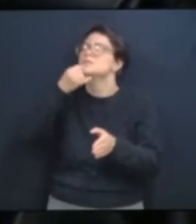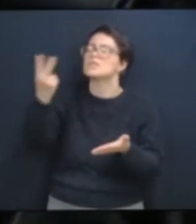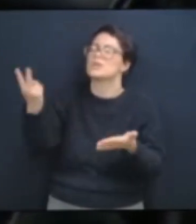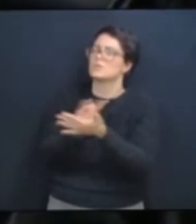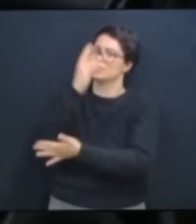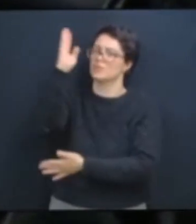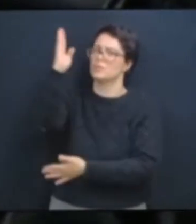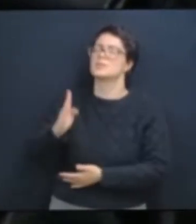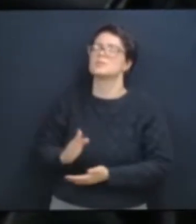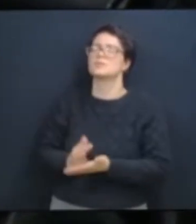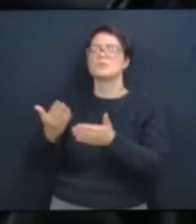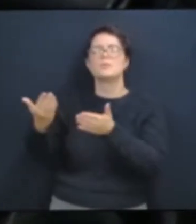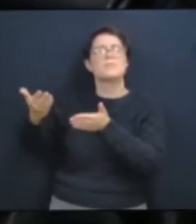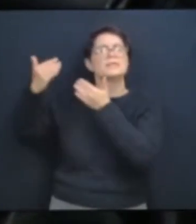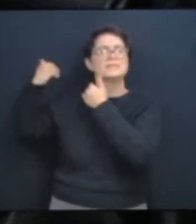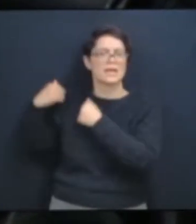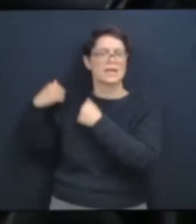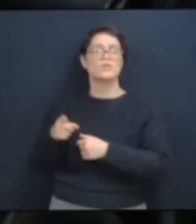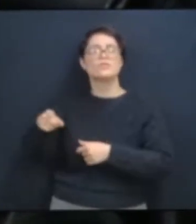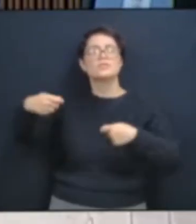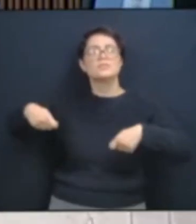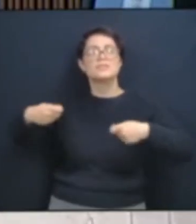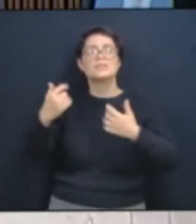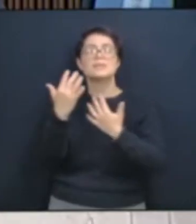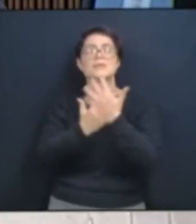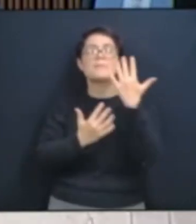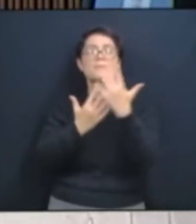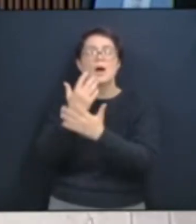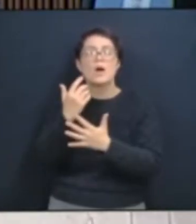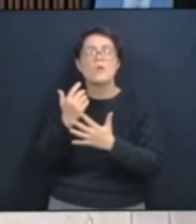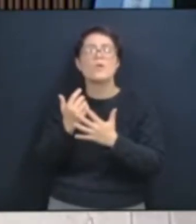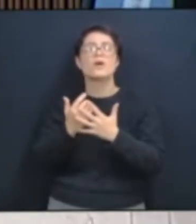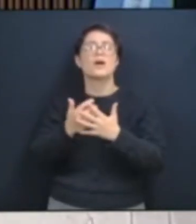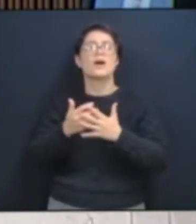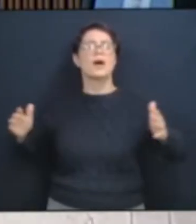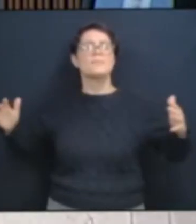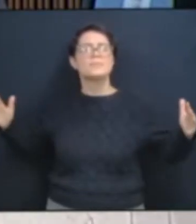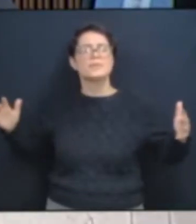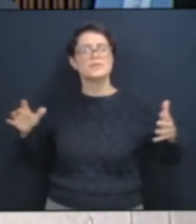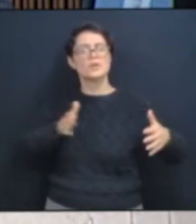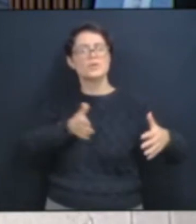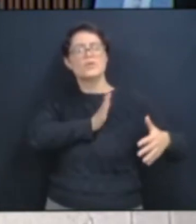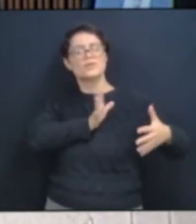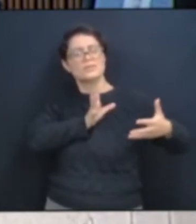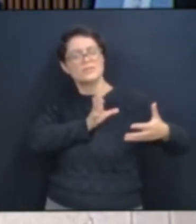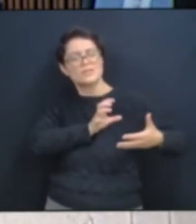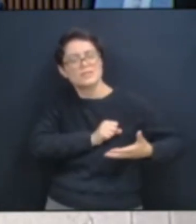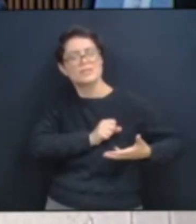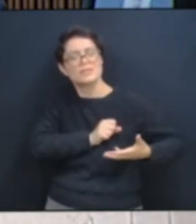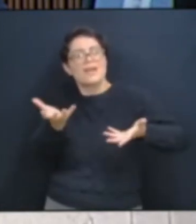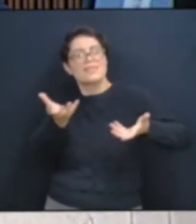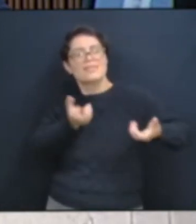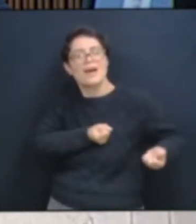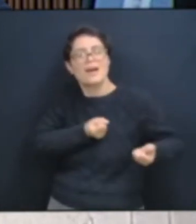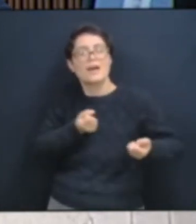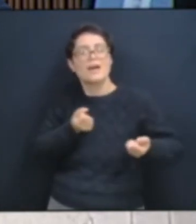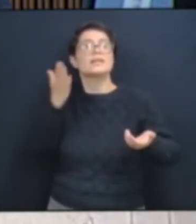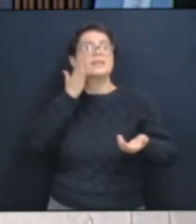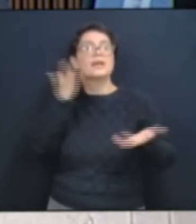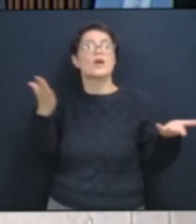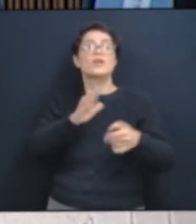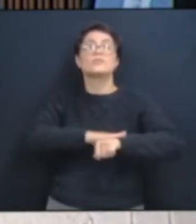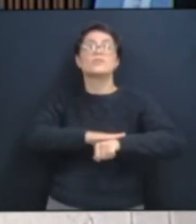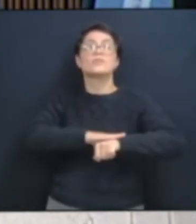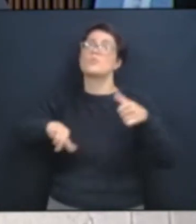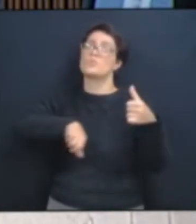Vossa Excelência precisa abrir os braços, aquecer o coração e entender que o tempo mudou. Tenho certeza que o